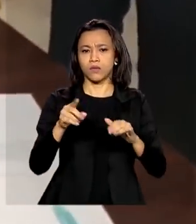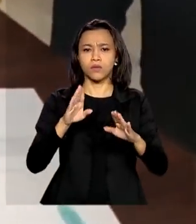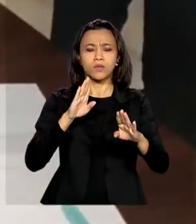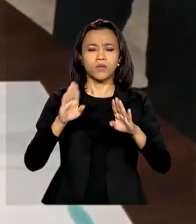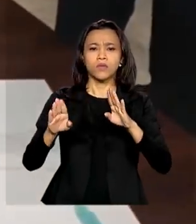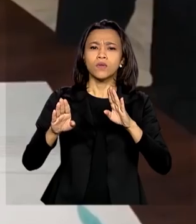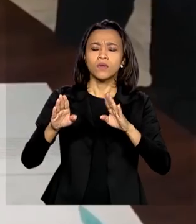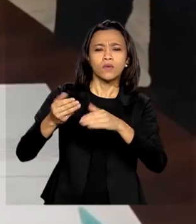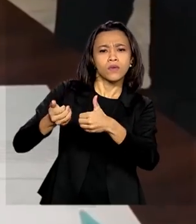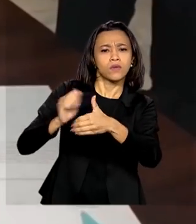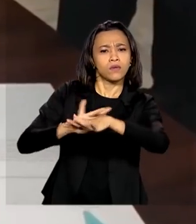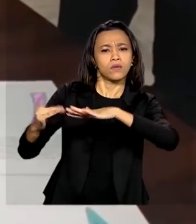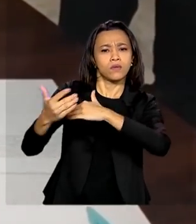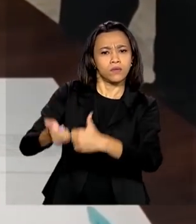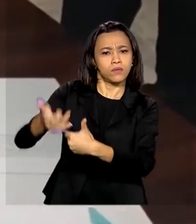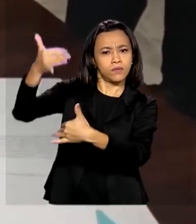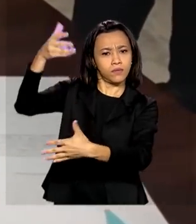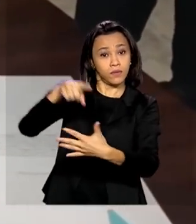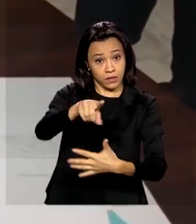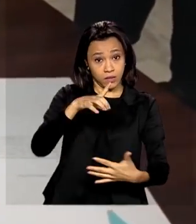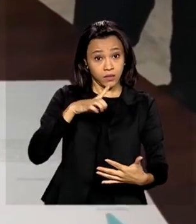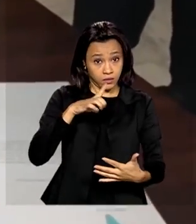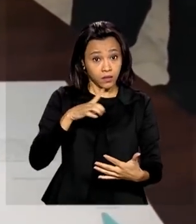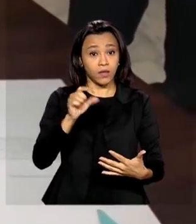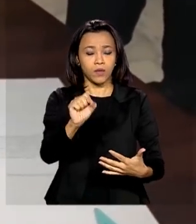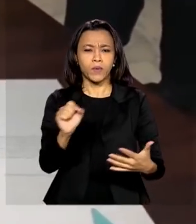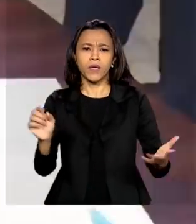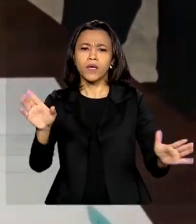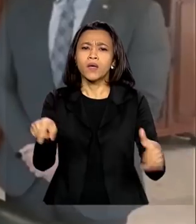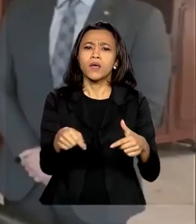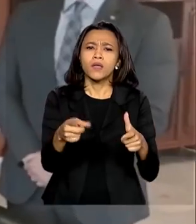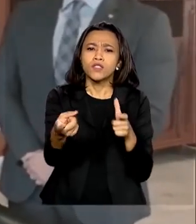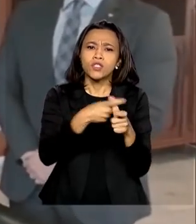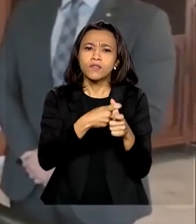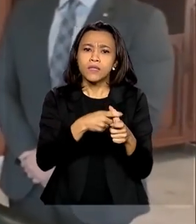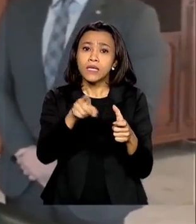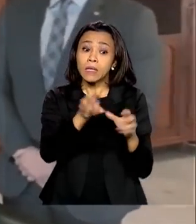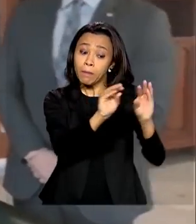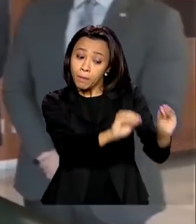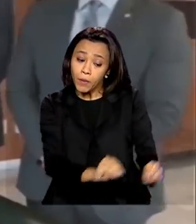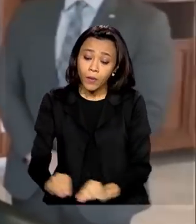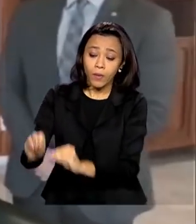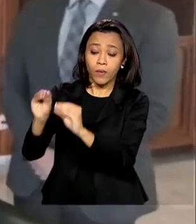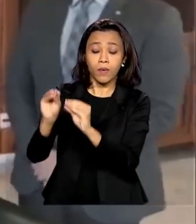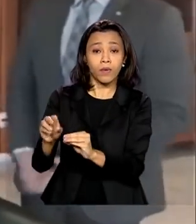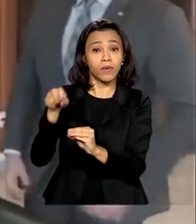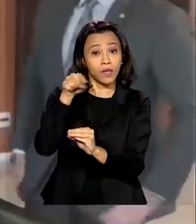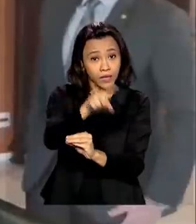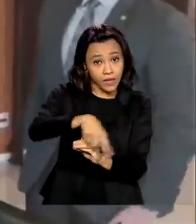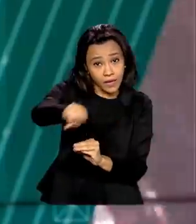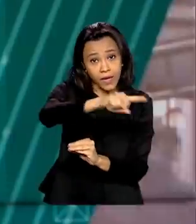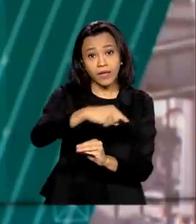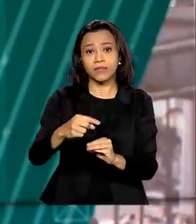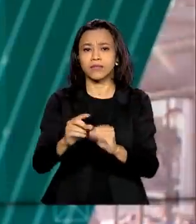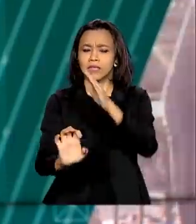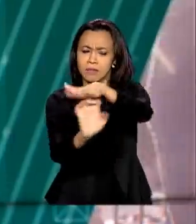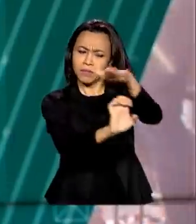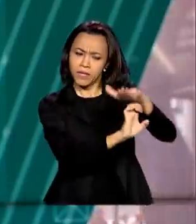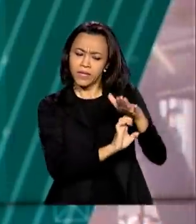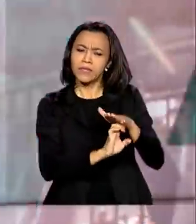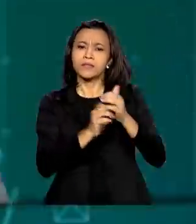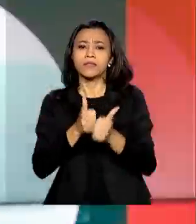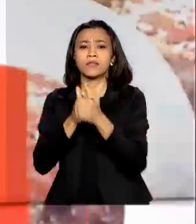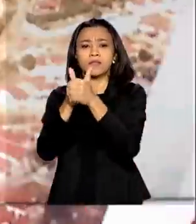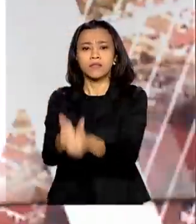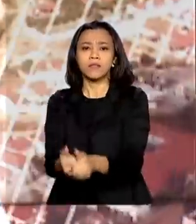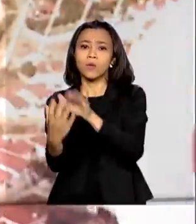renegociação de dívidas com a União e também prorroga o prazo para que as empresas se enquadrem no Simples, que é o regime simplificado